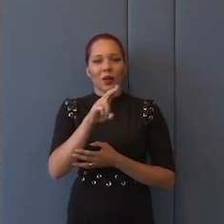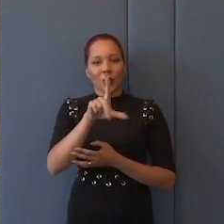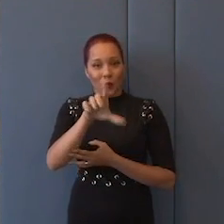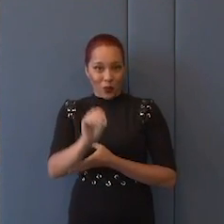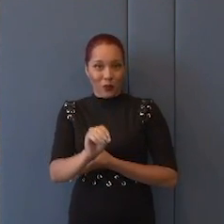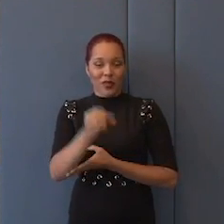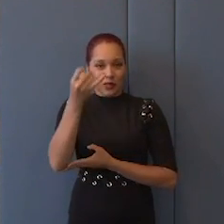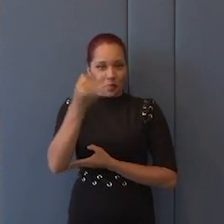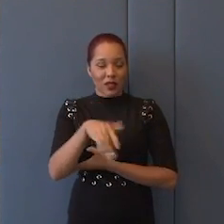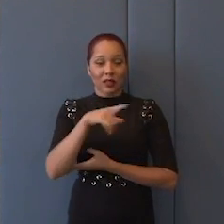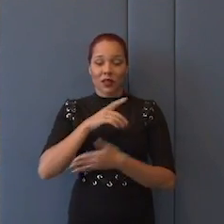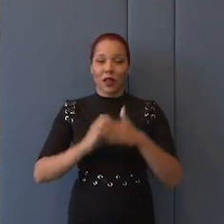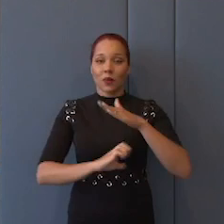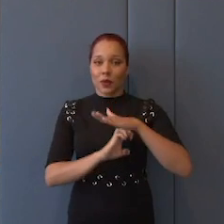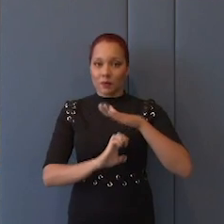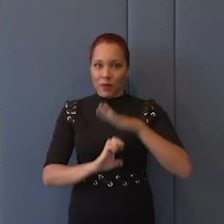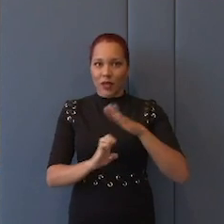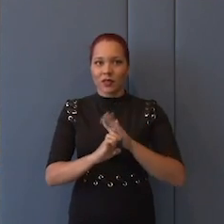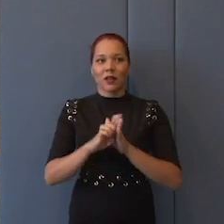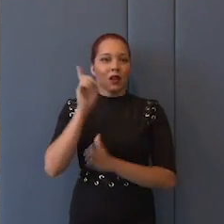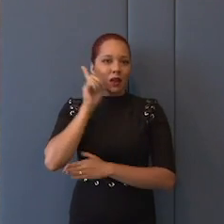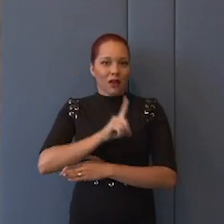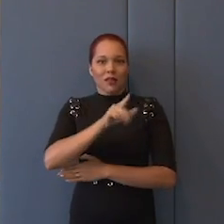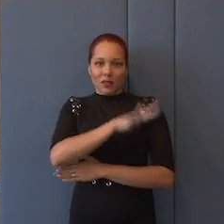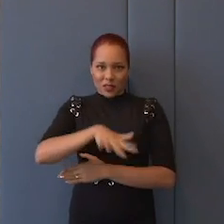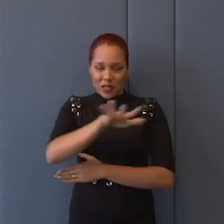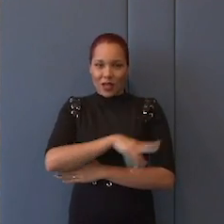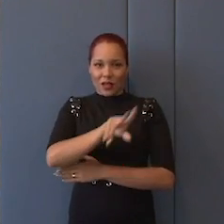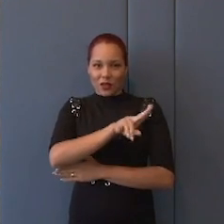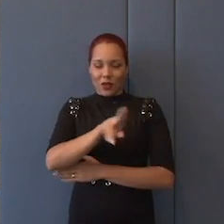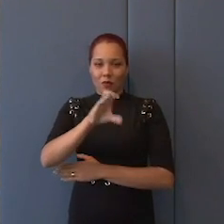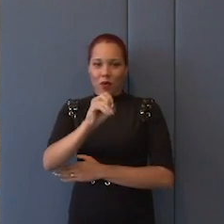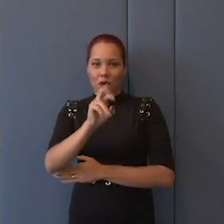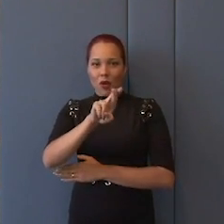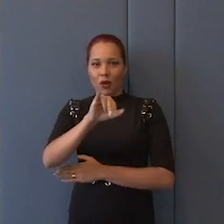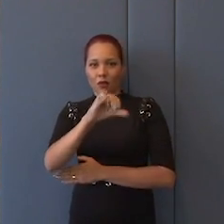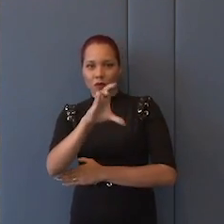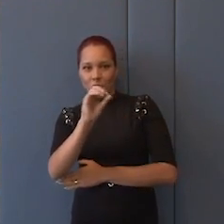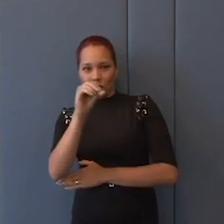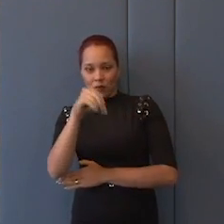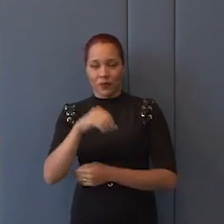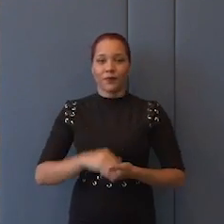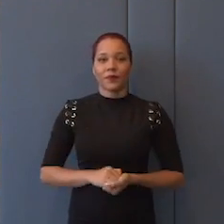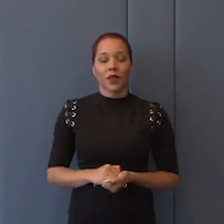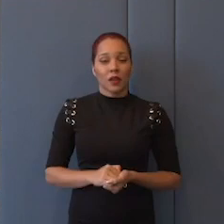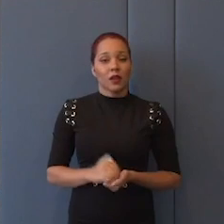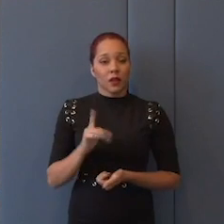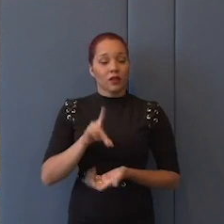existe uma empresa americana exatamente desta área que se chama Oracle. Então, realmente,